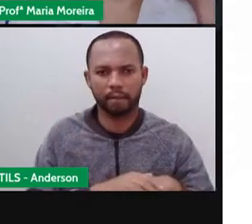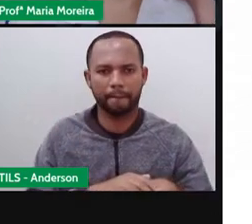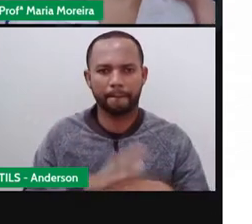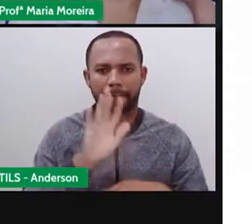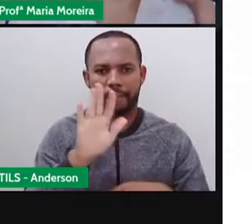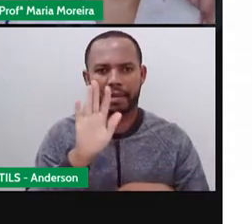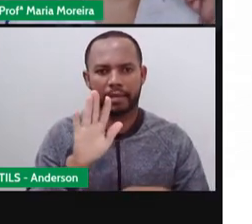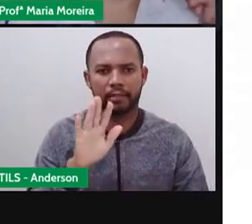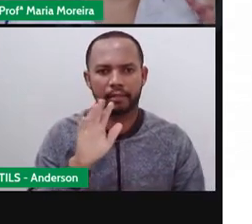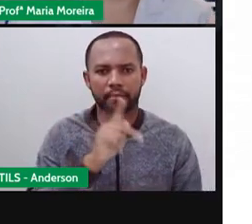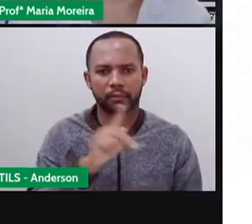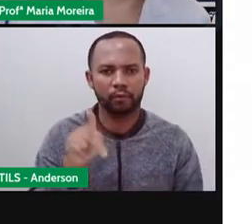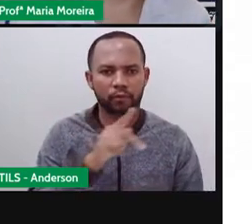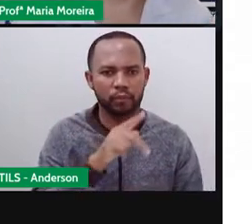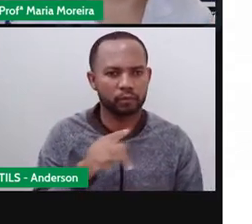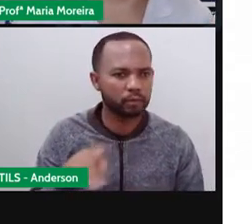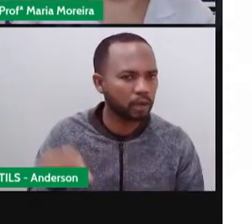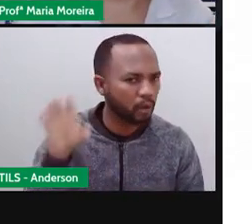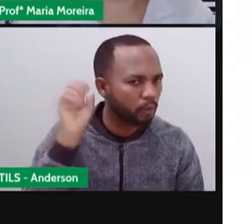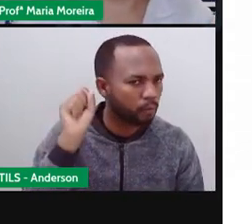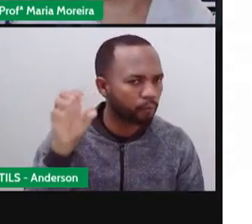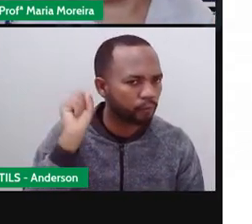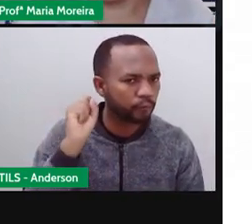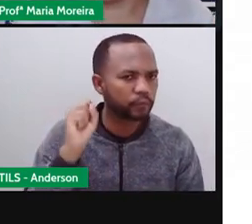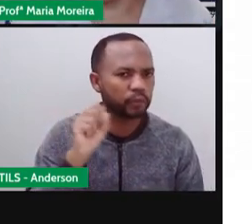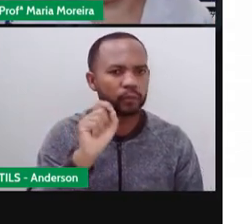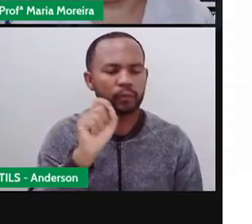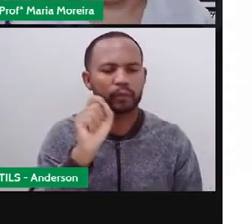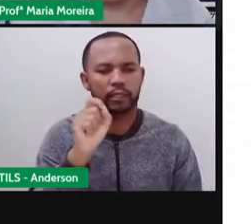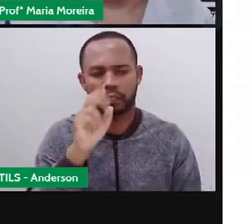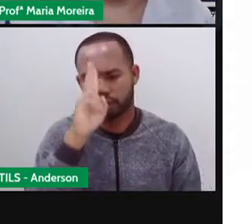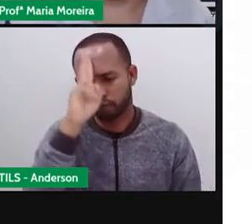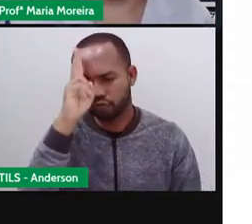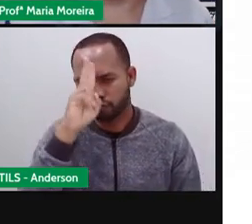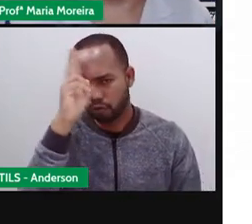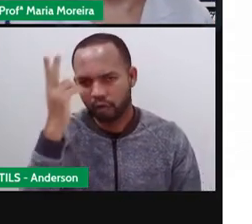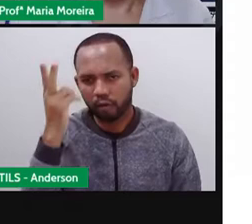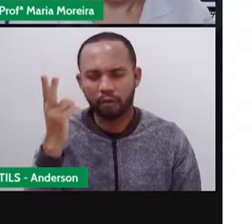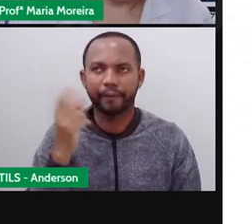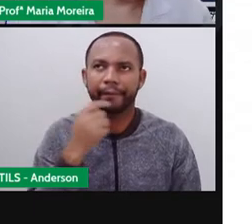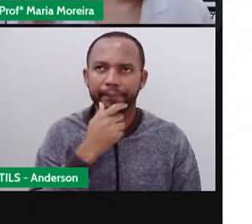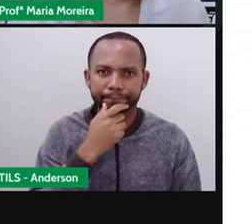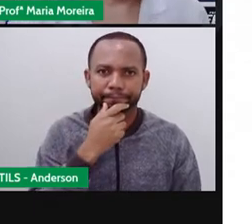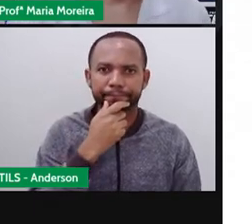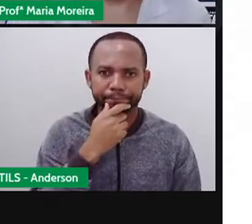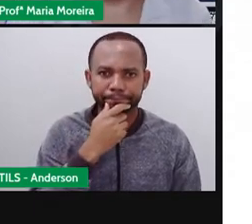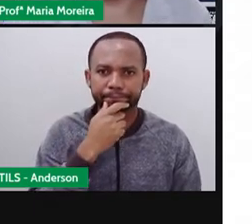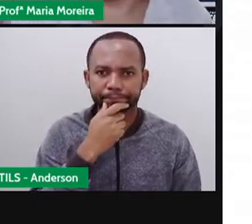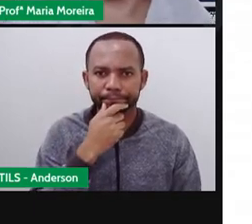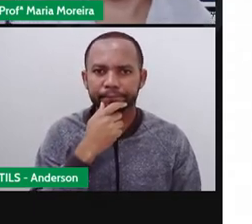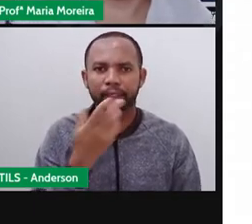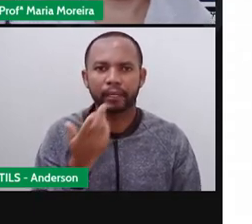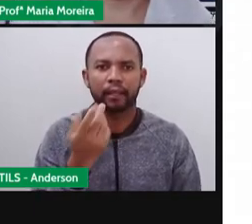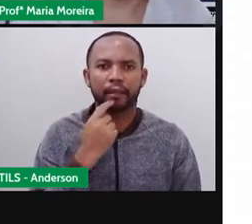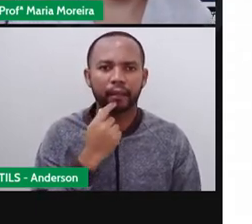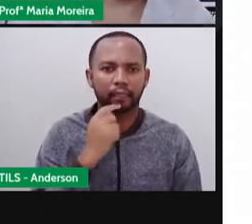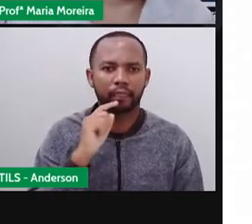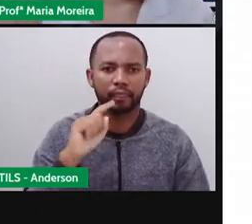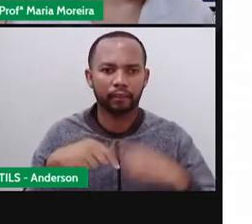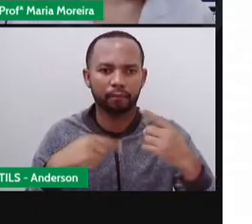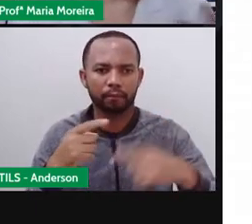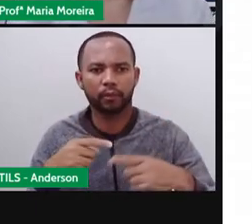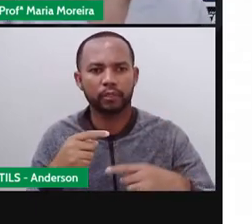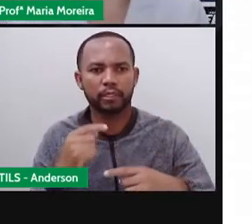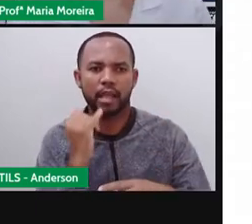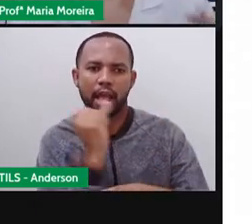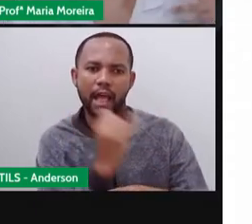ela ouviu a fábula, por exemplo, da cigarra e da formiga, que a gente já ouviu aqui. E aí ela conta para a Pró Vânia. Ela